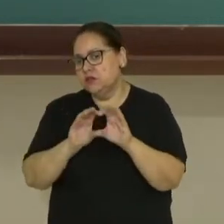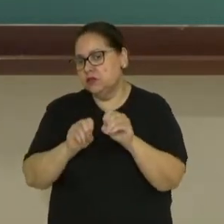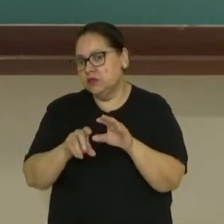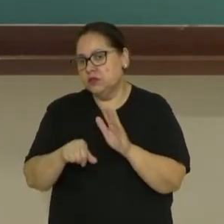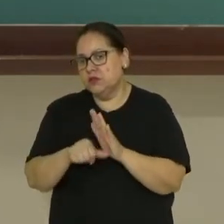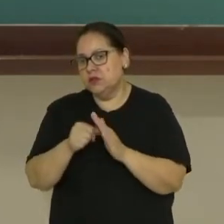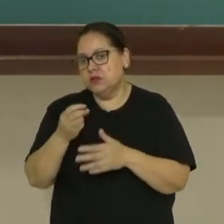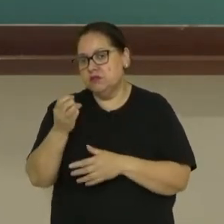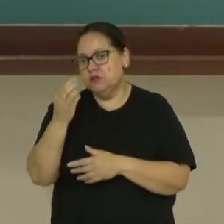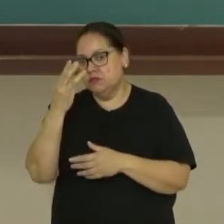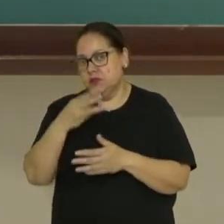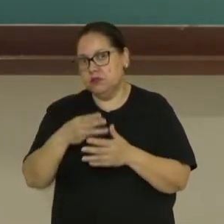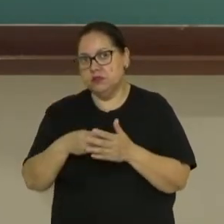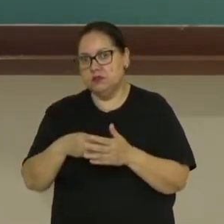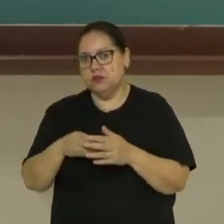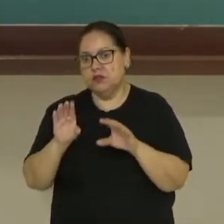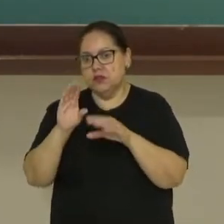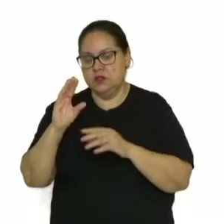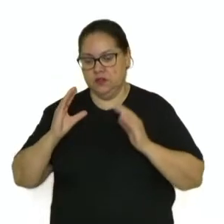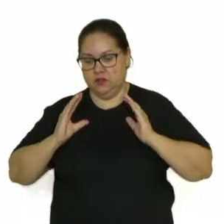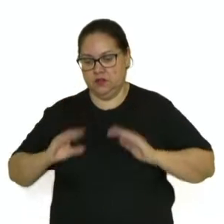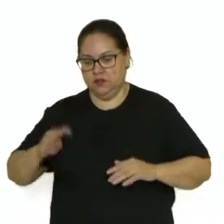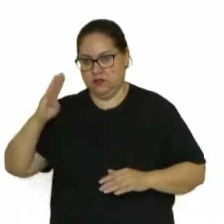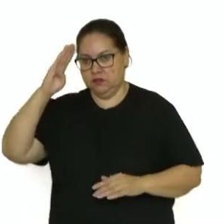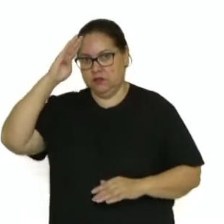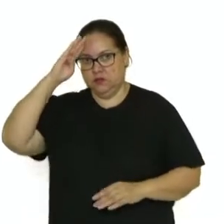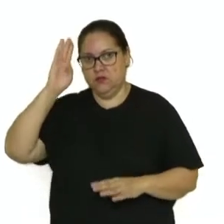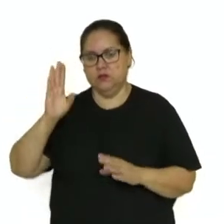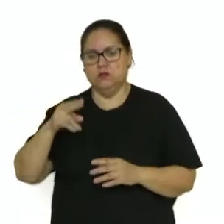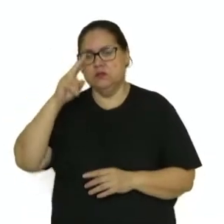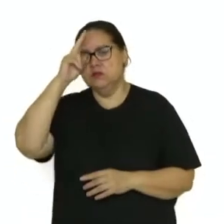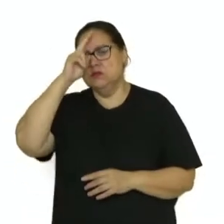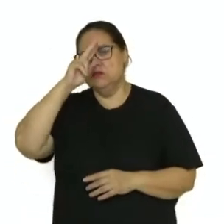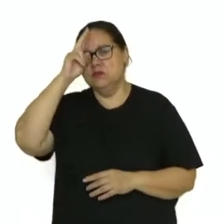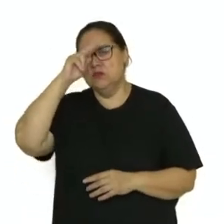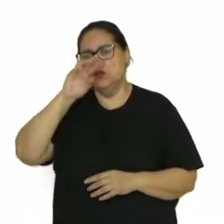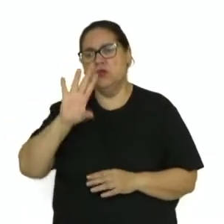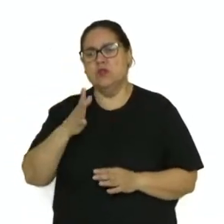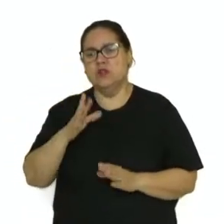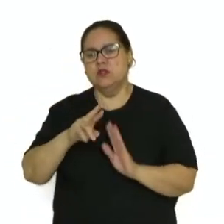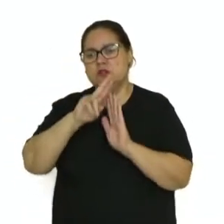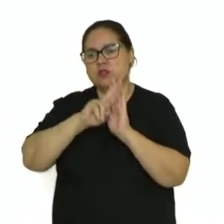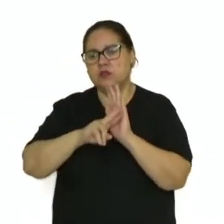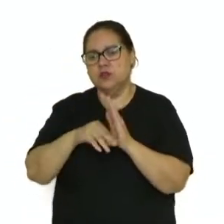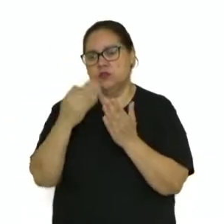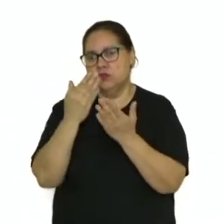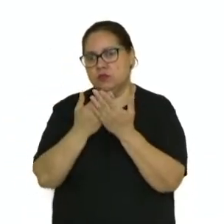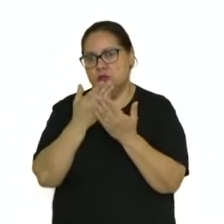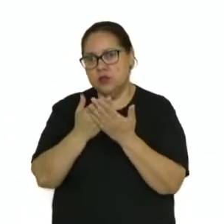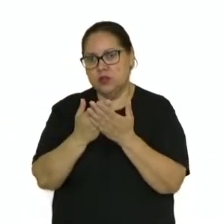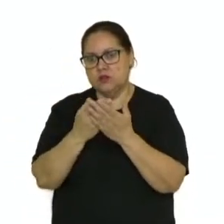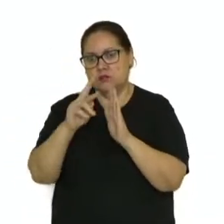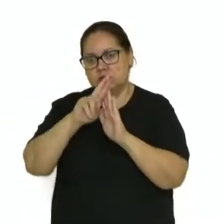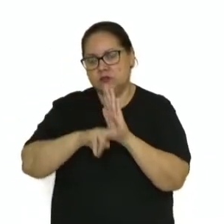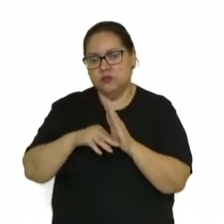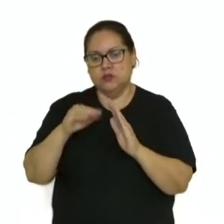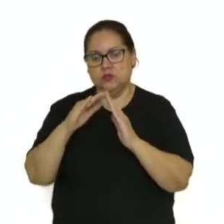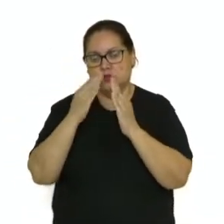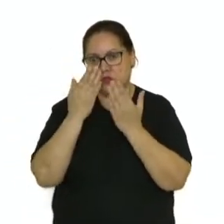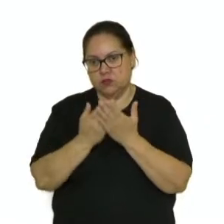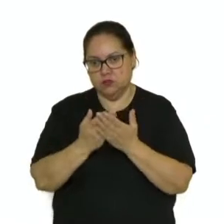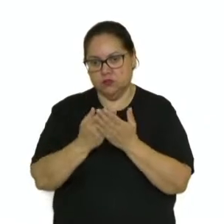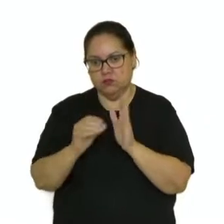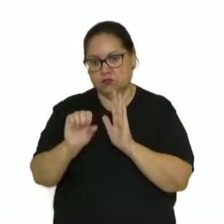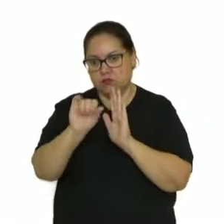trimestre em cidadania e civismo. Vamos relembrar aqui o que é o regimento escolar. O regimento escolar é um